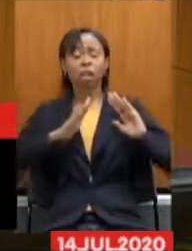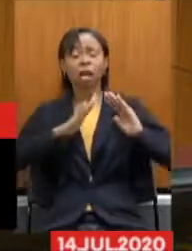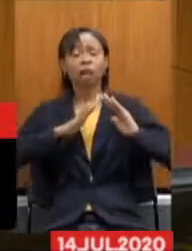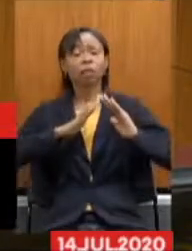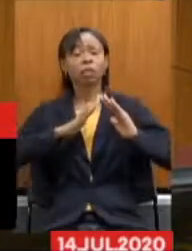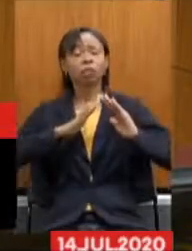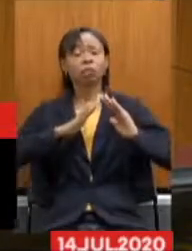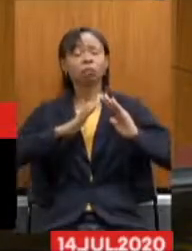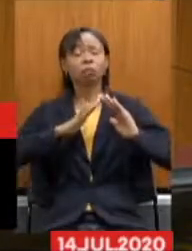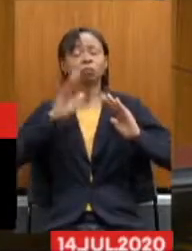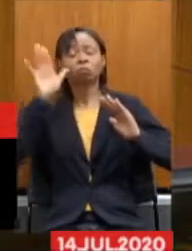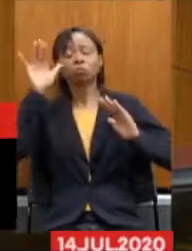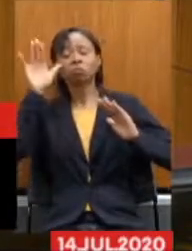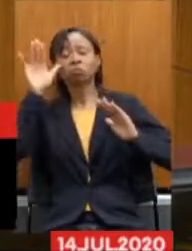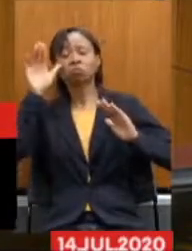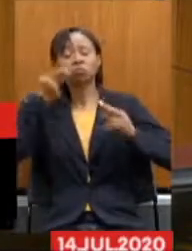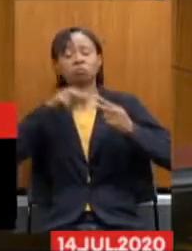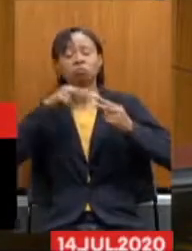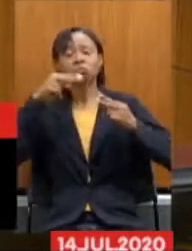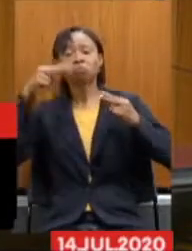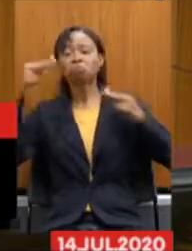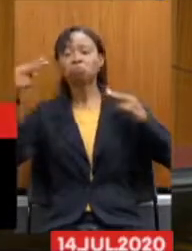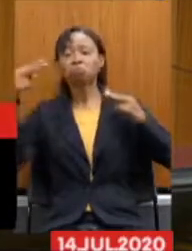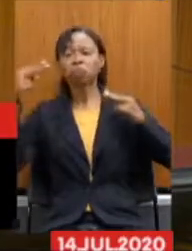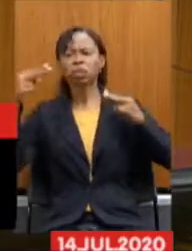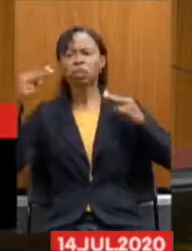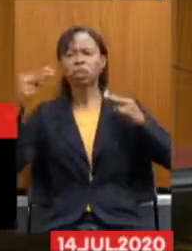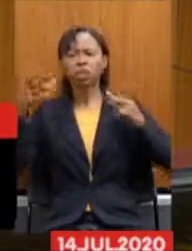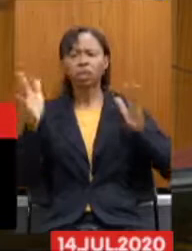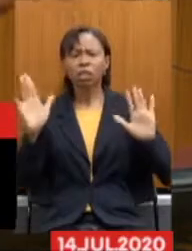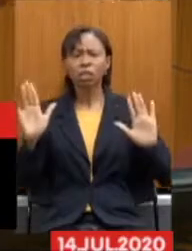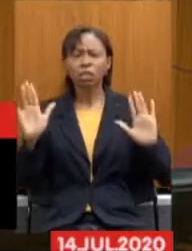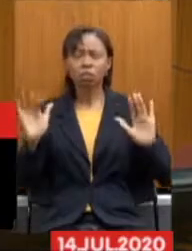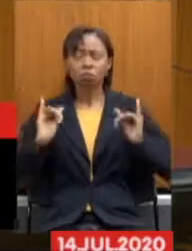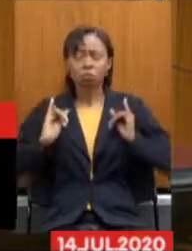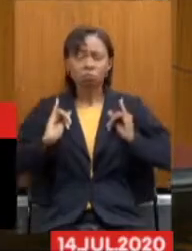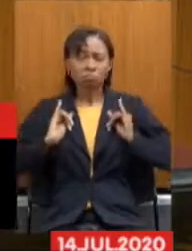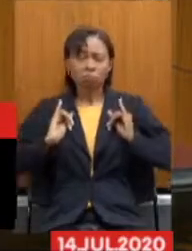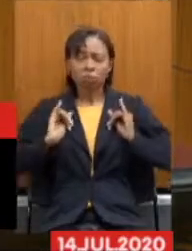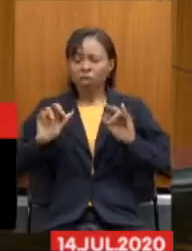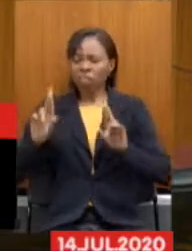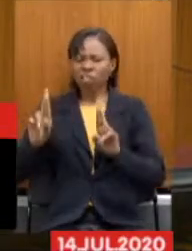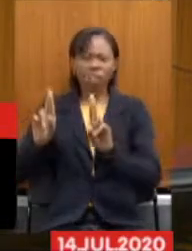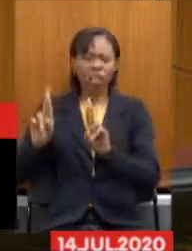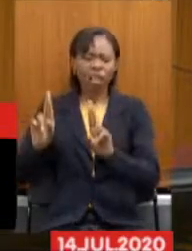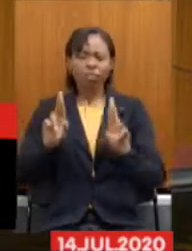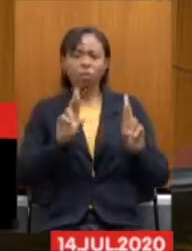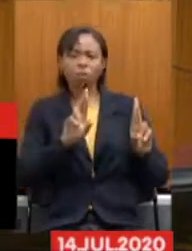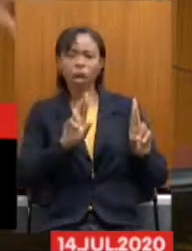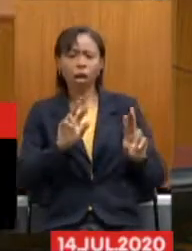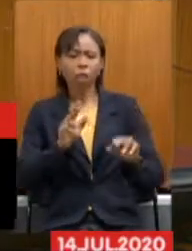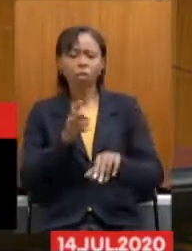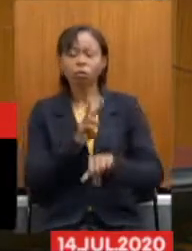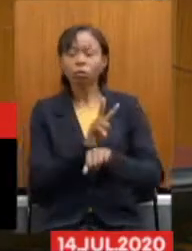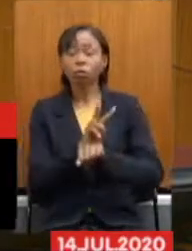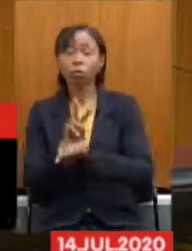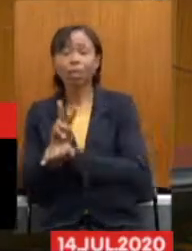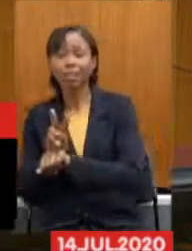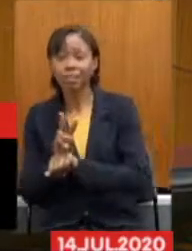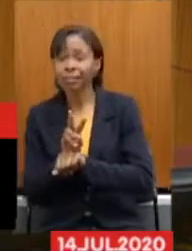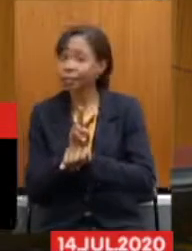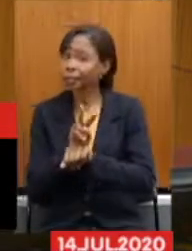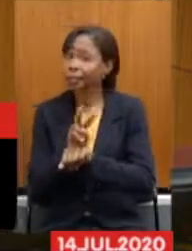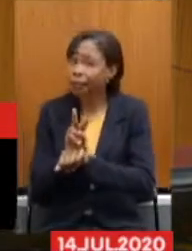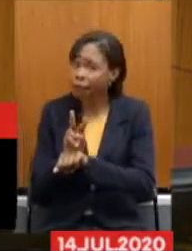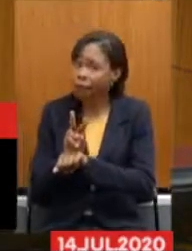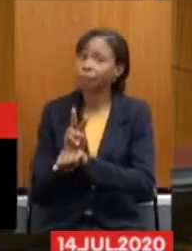é como se eles estivessem investigando também dessa responsabilidade que seria deles de estar fiscalizando e garantindo uma saúde